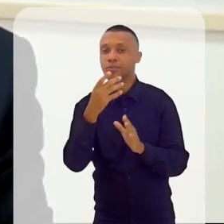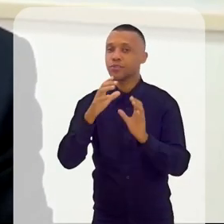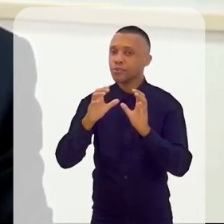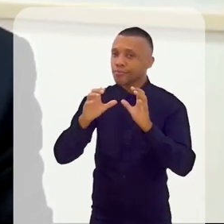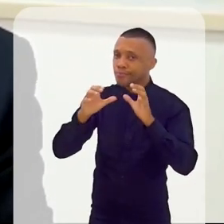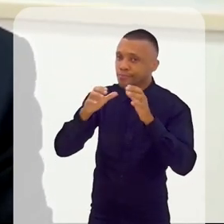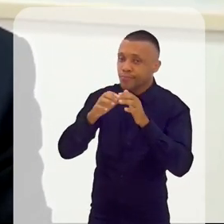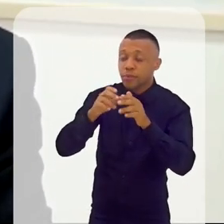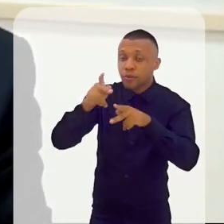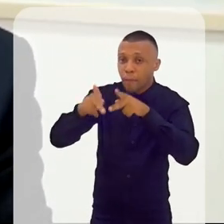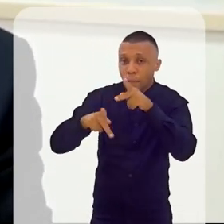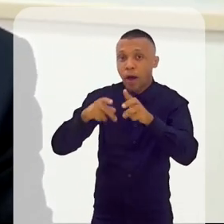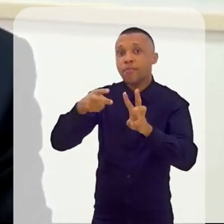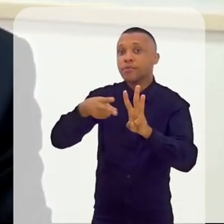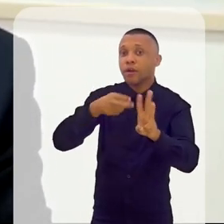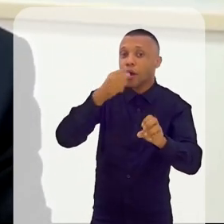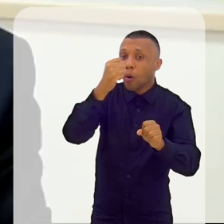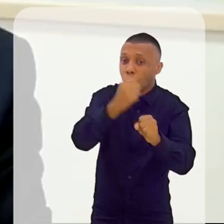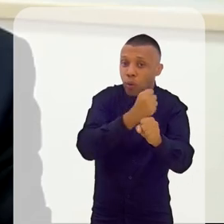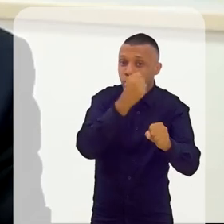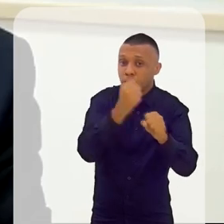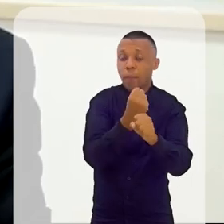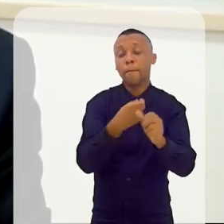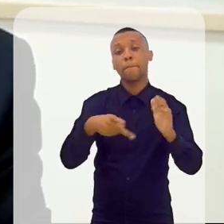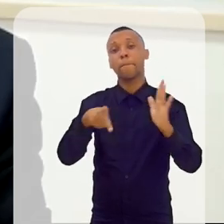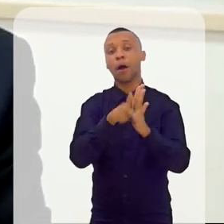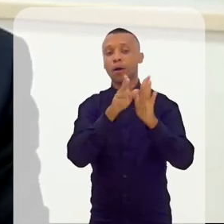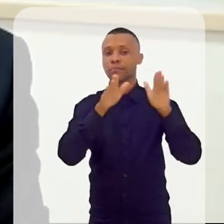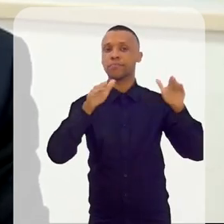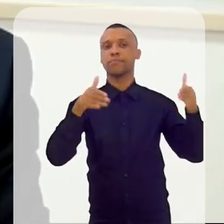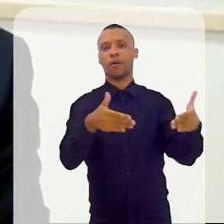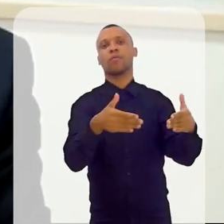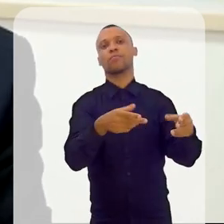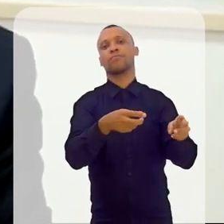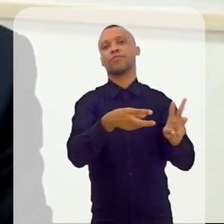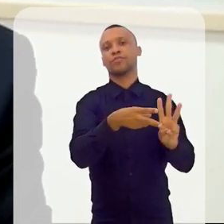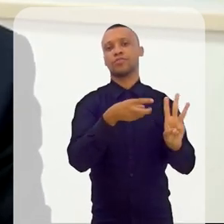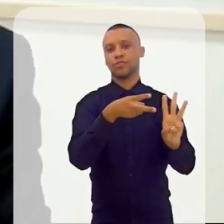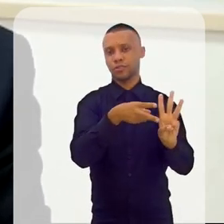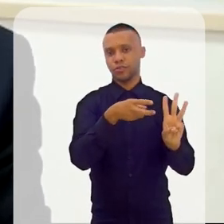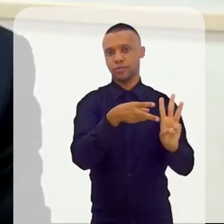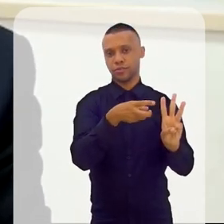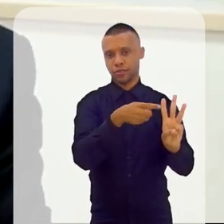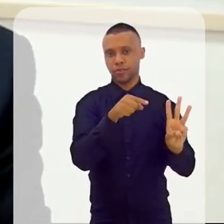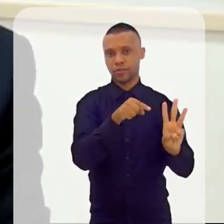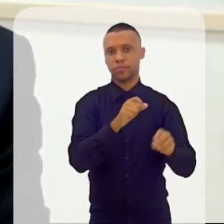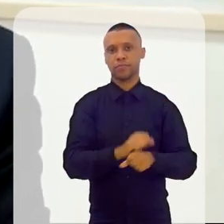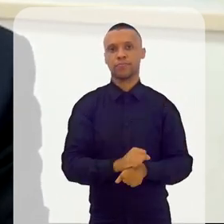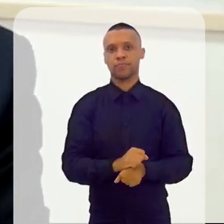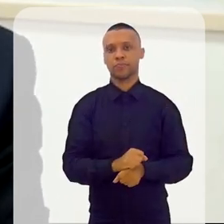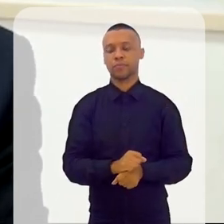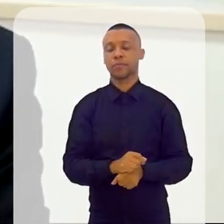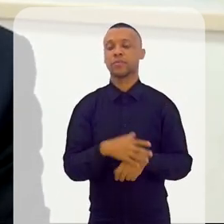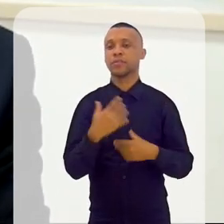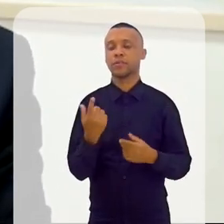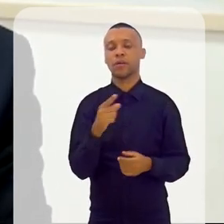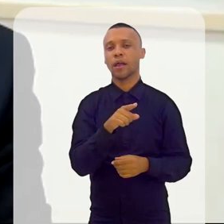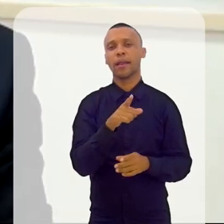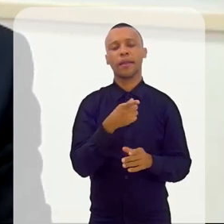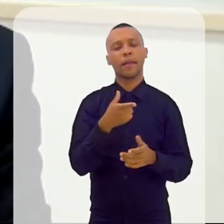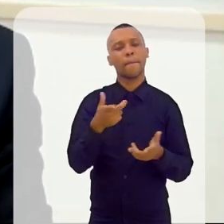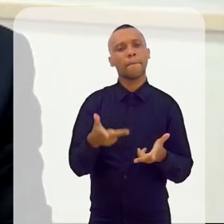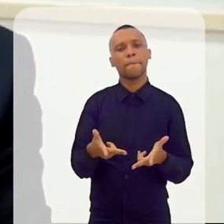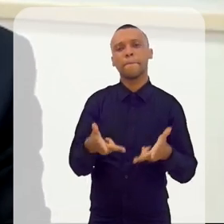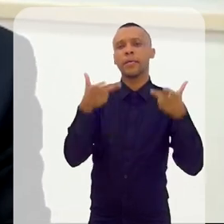de povos indígenas, de construções de povos indígenas, melhor dizendo. E lá ele identificou,